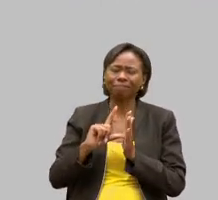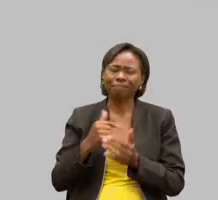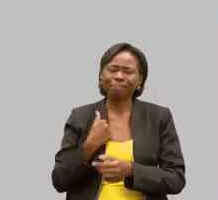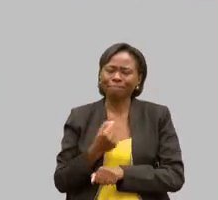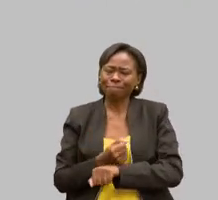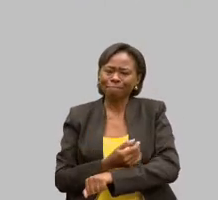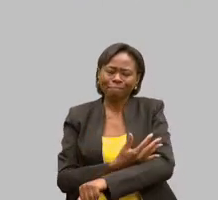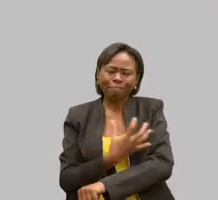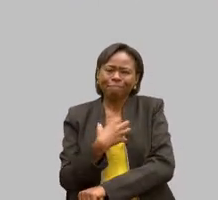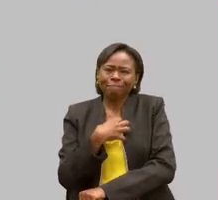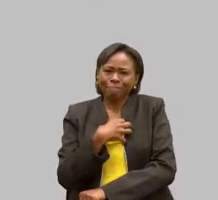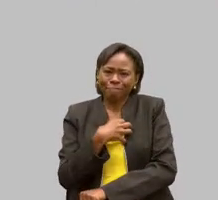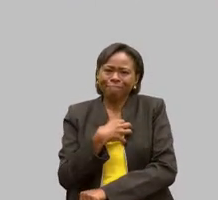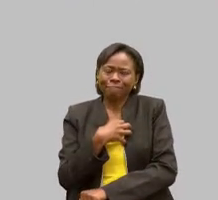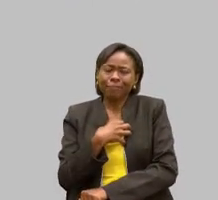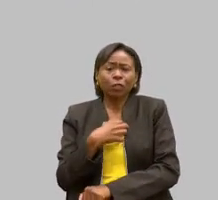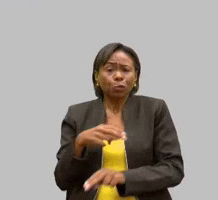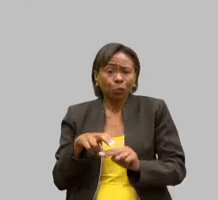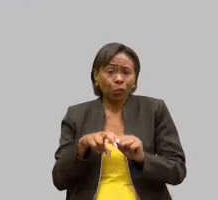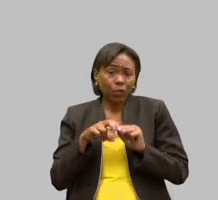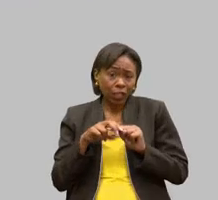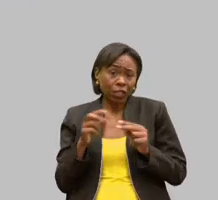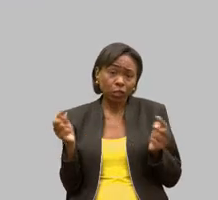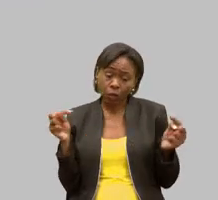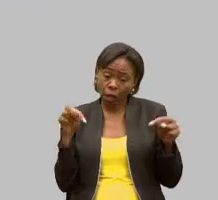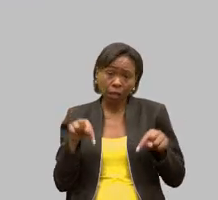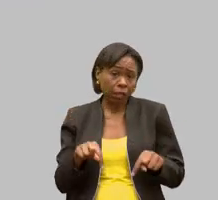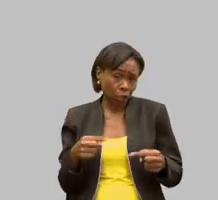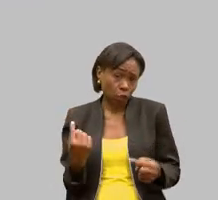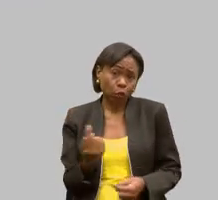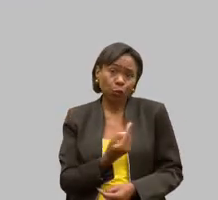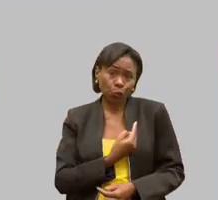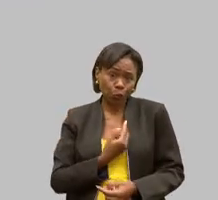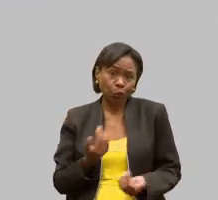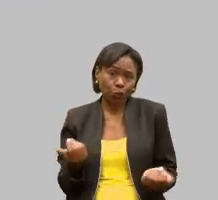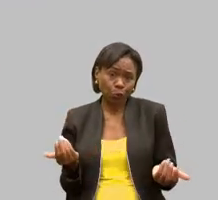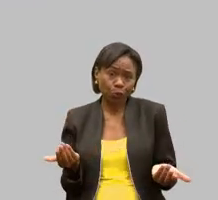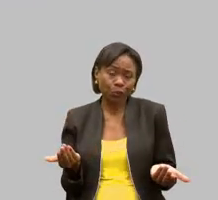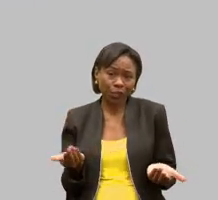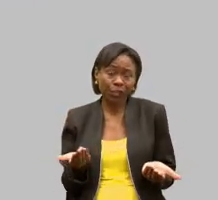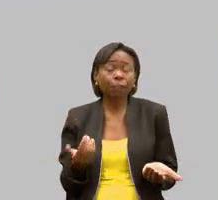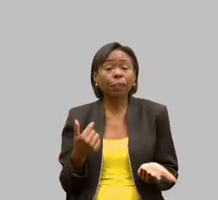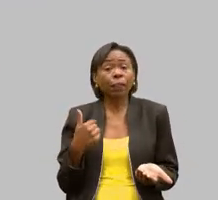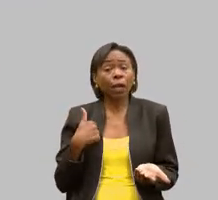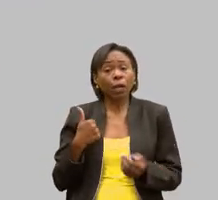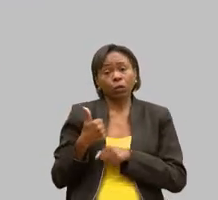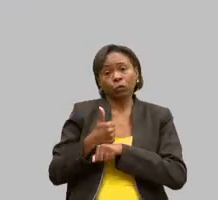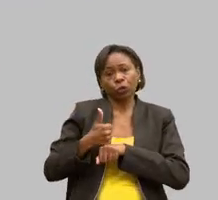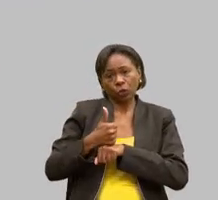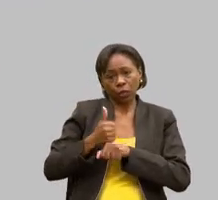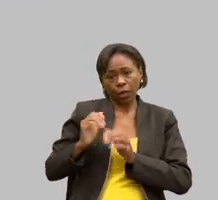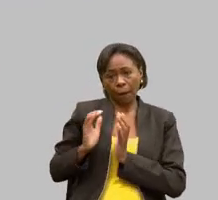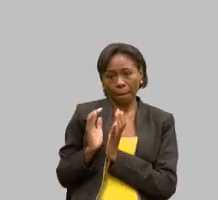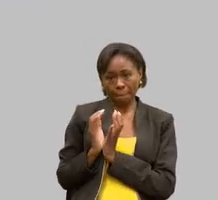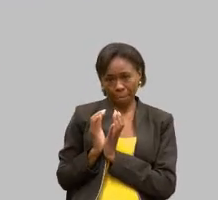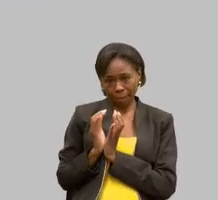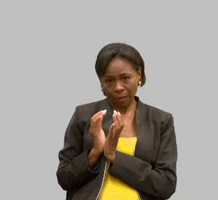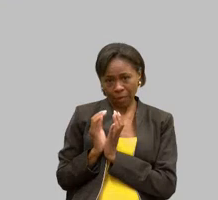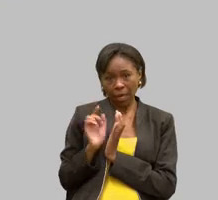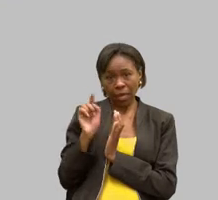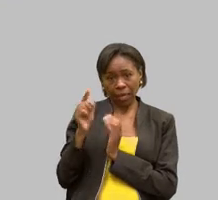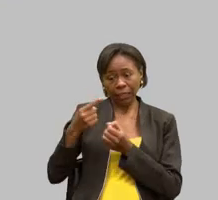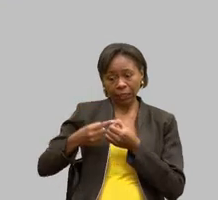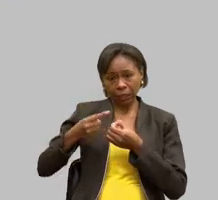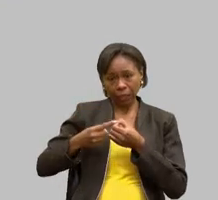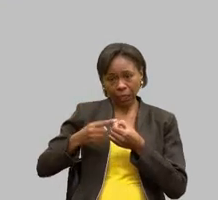isso que estamos aqui sou profissional da PAI de Santa Luzia há 19